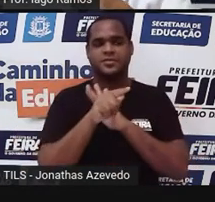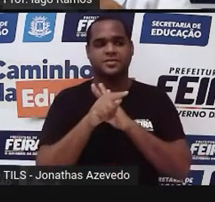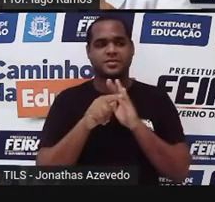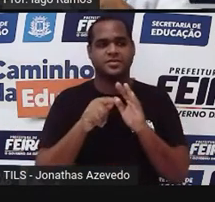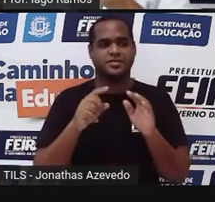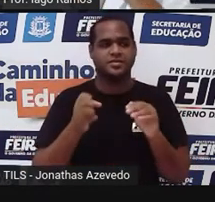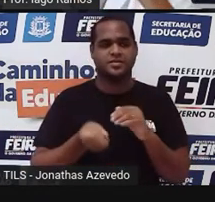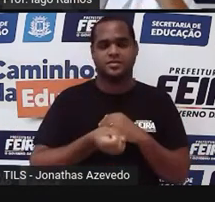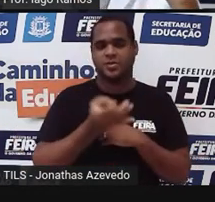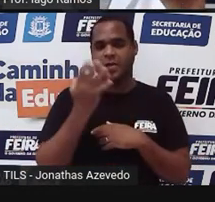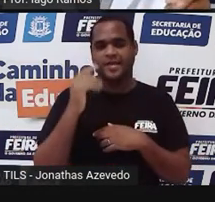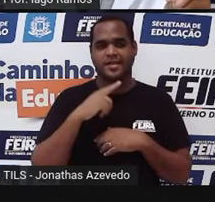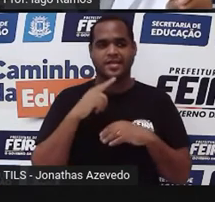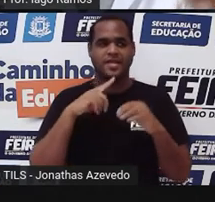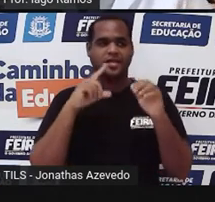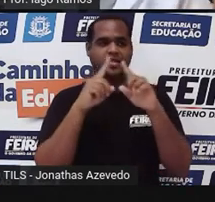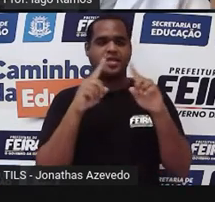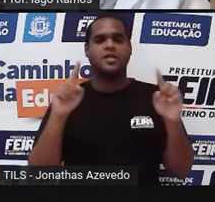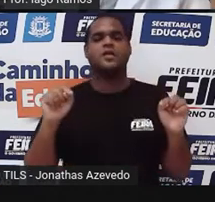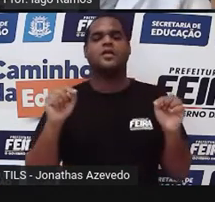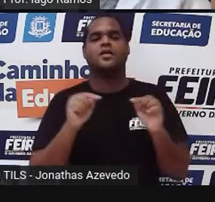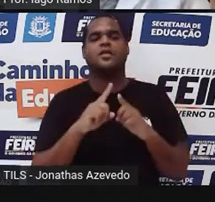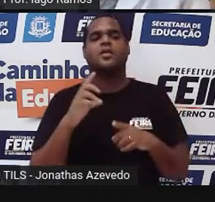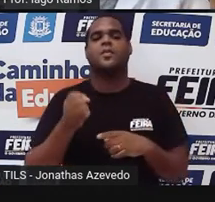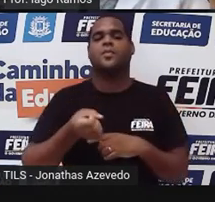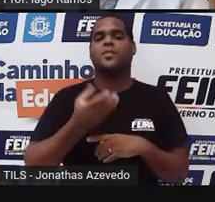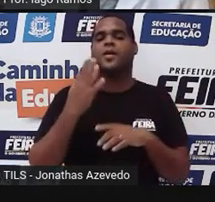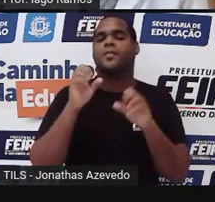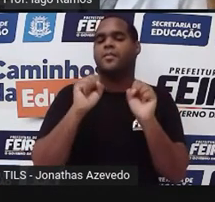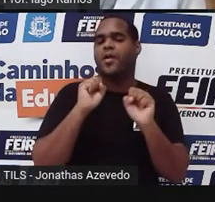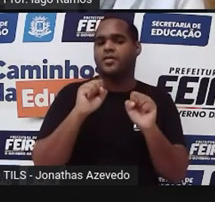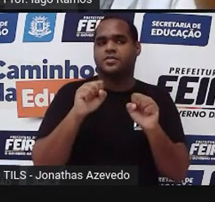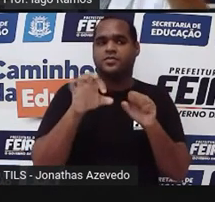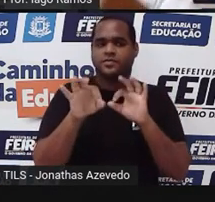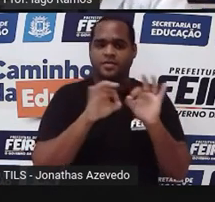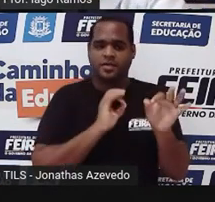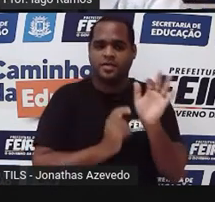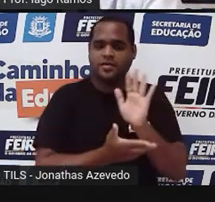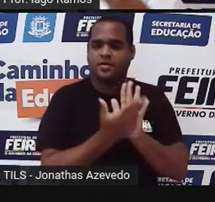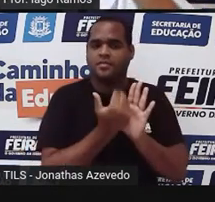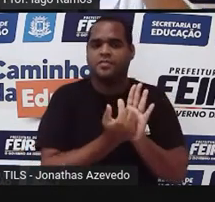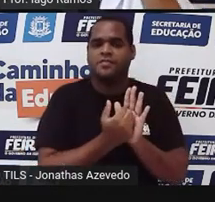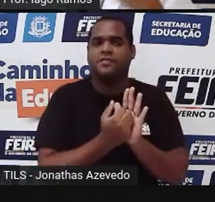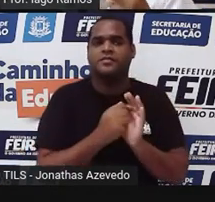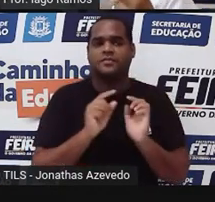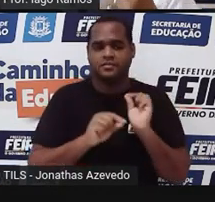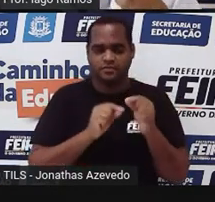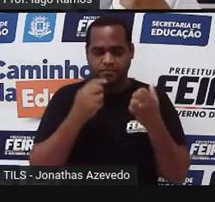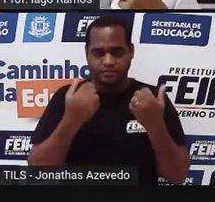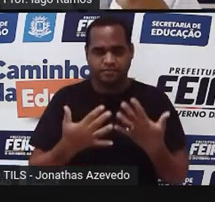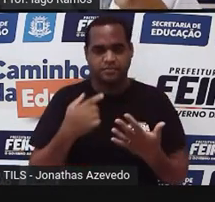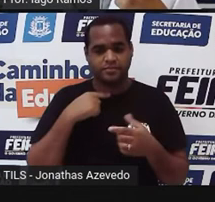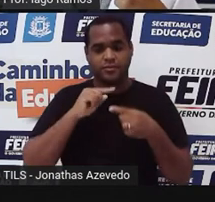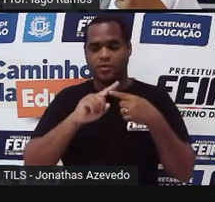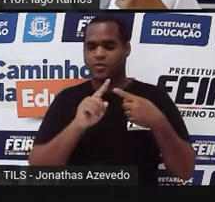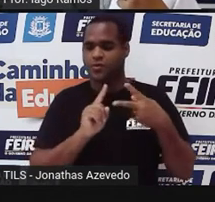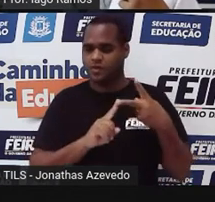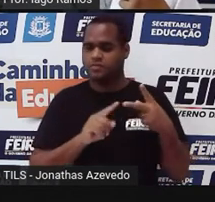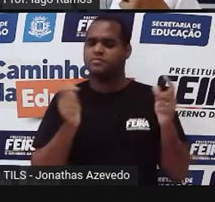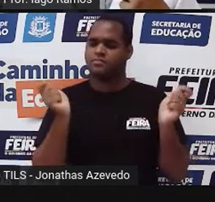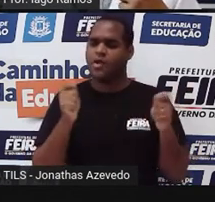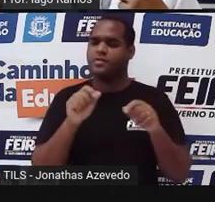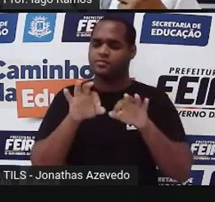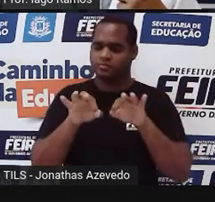Quantos retângulos é possível montar com aquela figura? Aqui está a resposta. São dois retângulos menores.